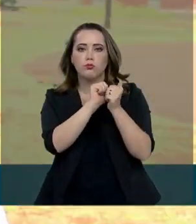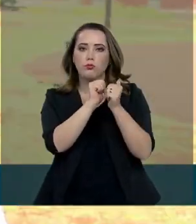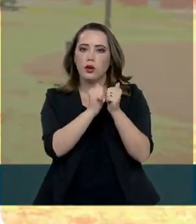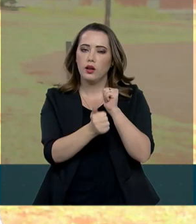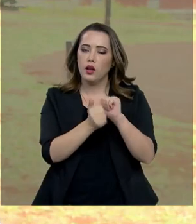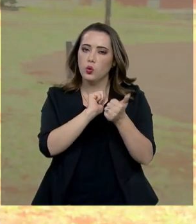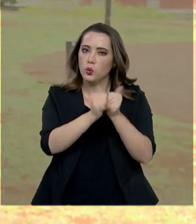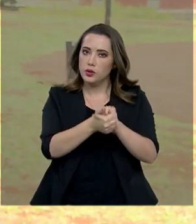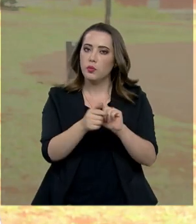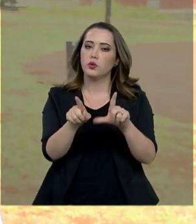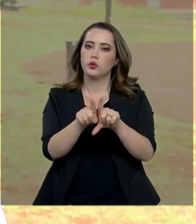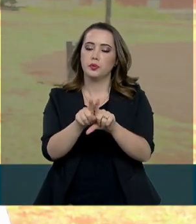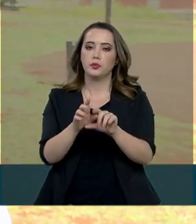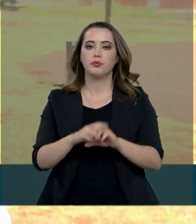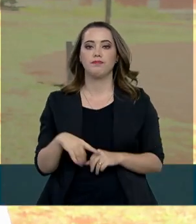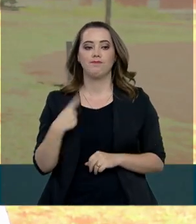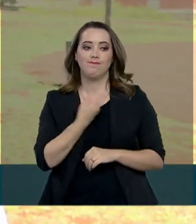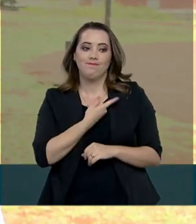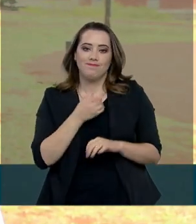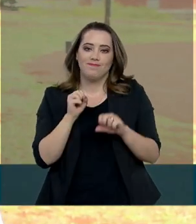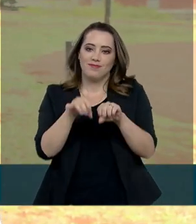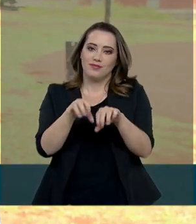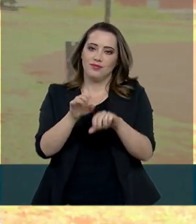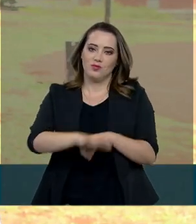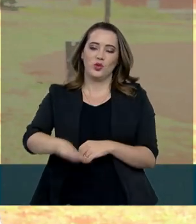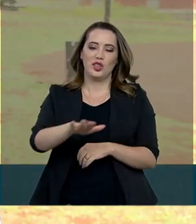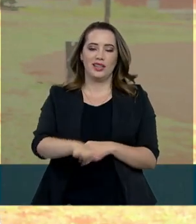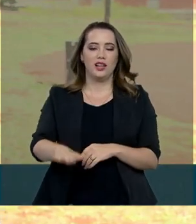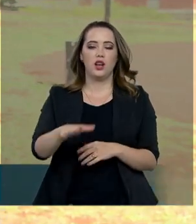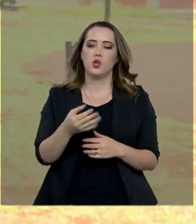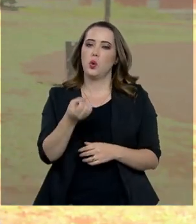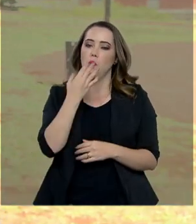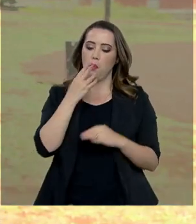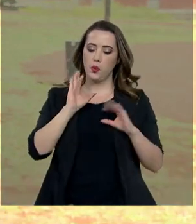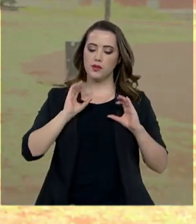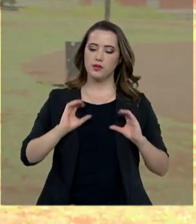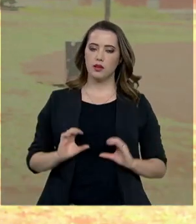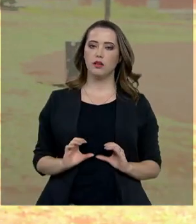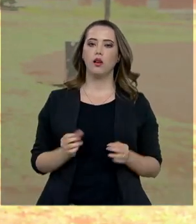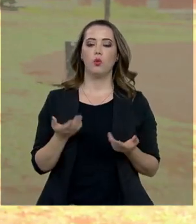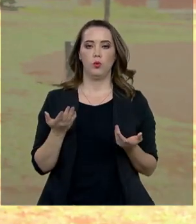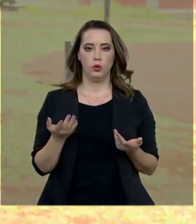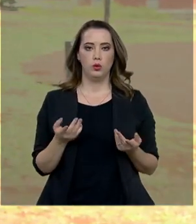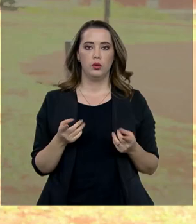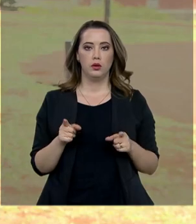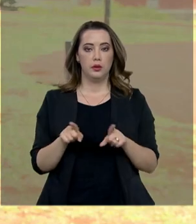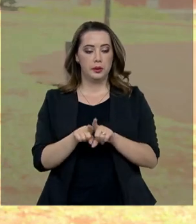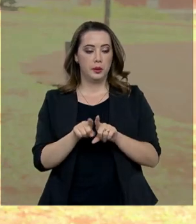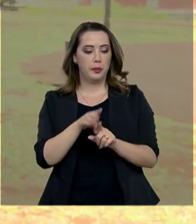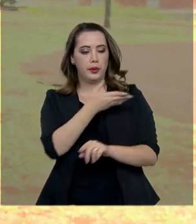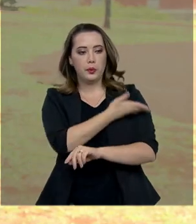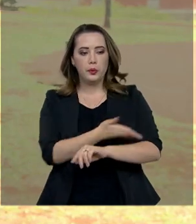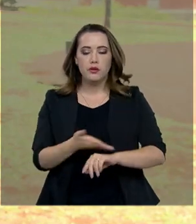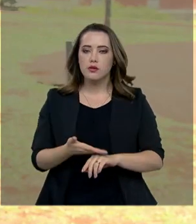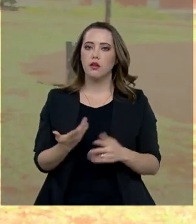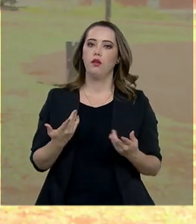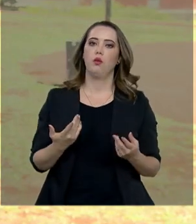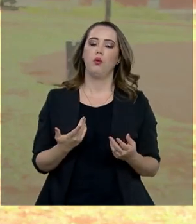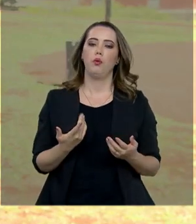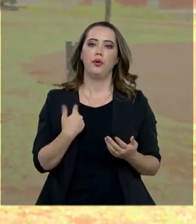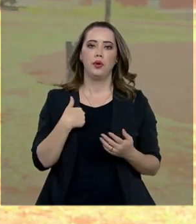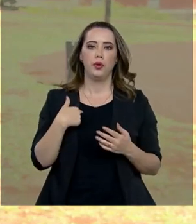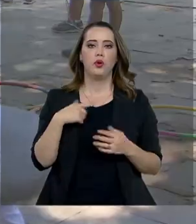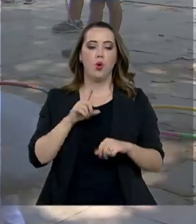também. Nós ensinamos a criança como um todo, como ser um bom cidadão, né? O comportamento, ter